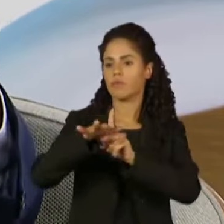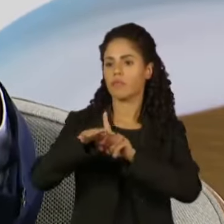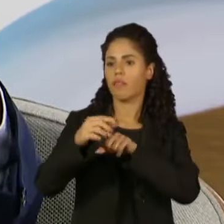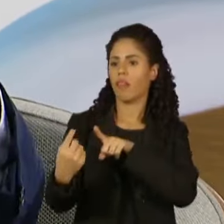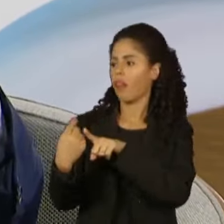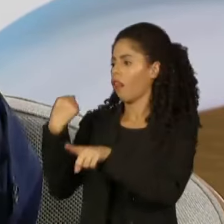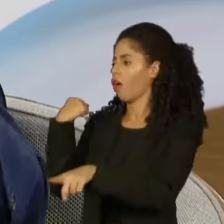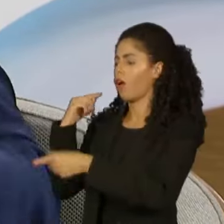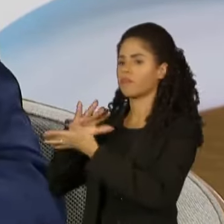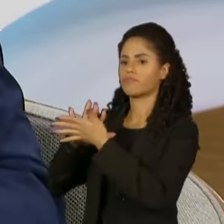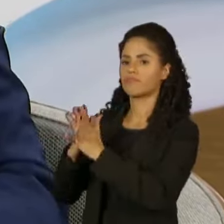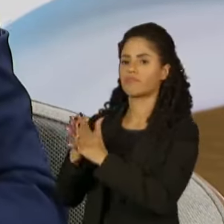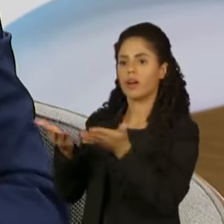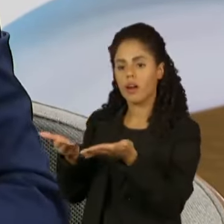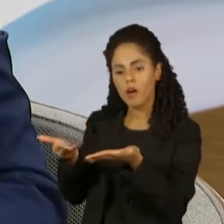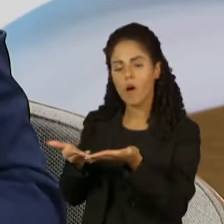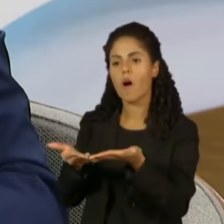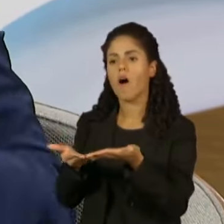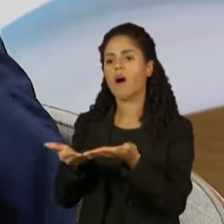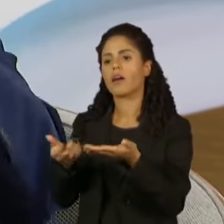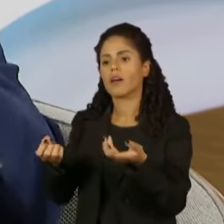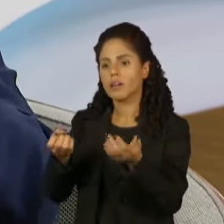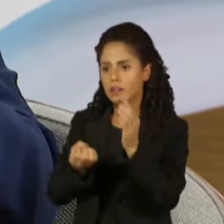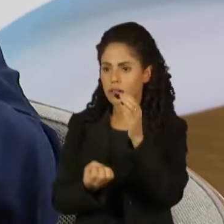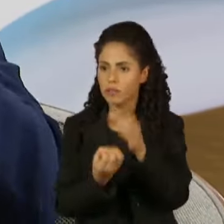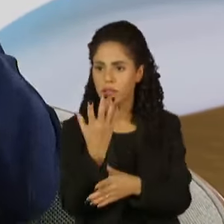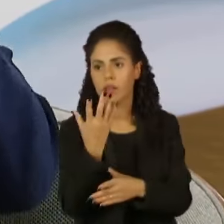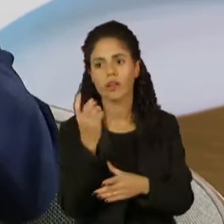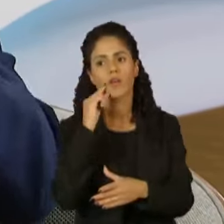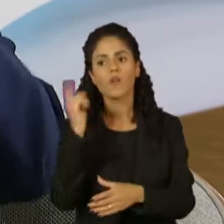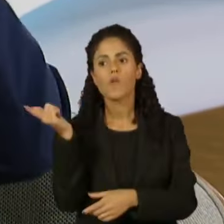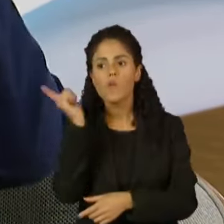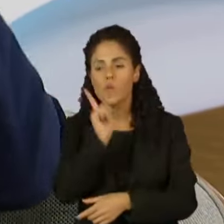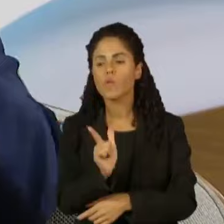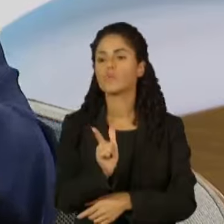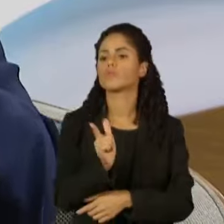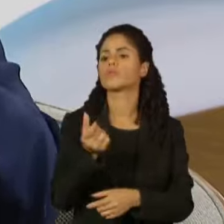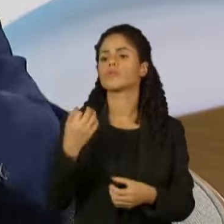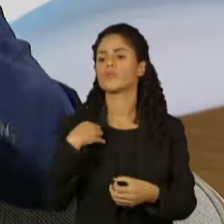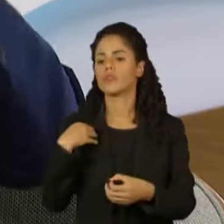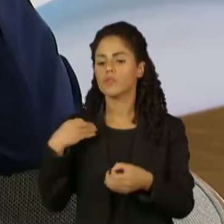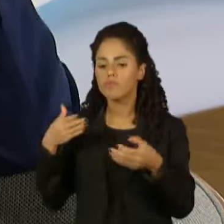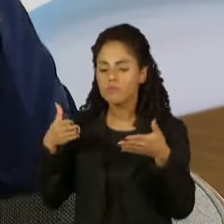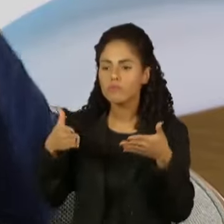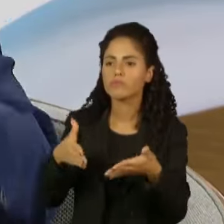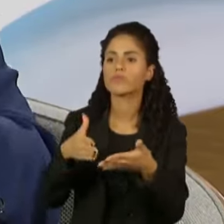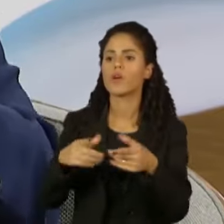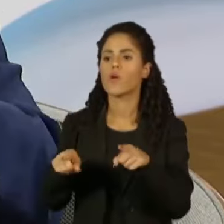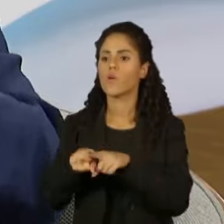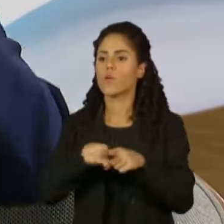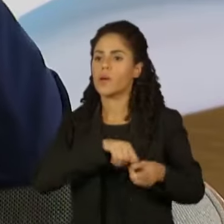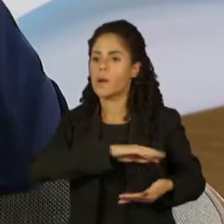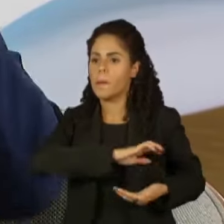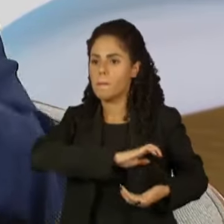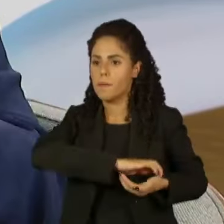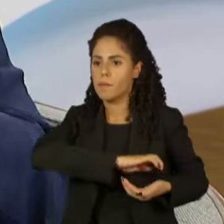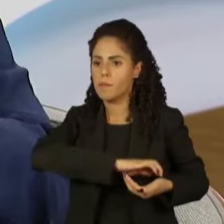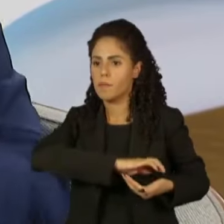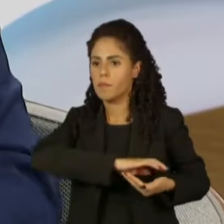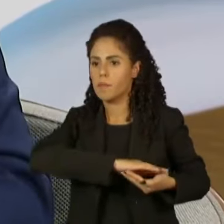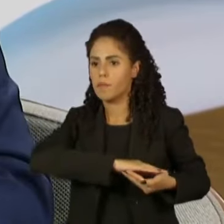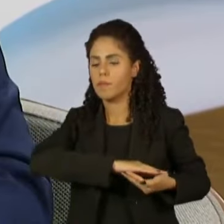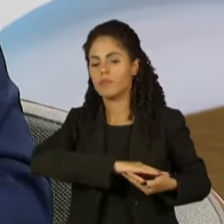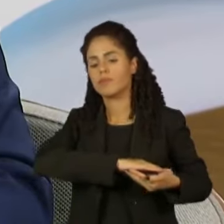destruídos pelo governo anterior e criar novos, como o Pé de Meia, um fundo específico que garante uma poupança de